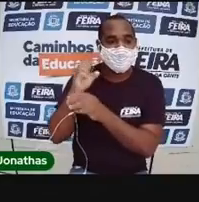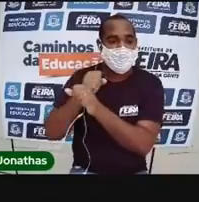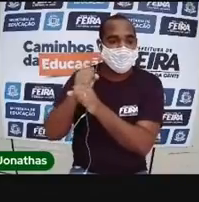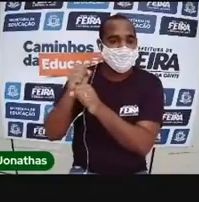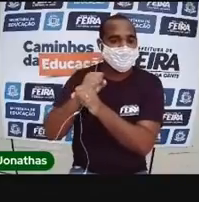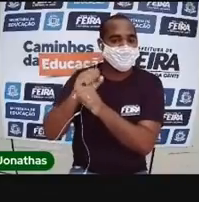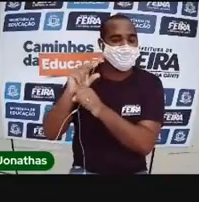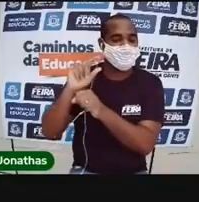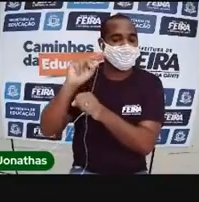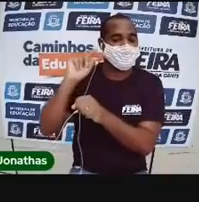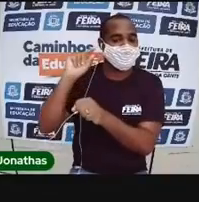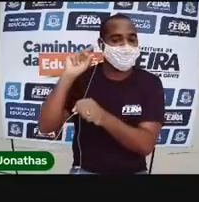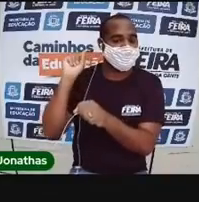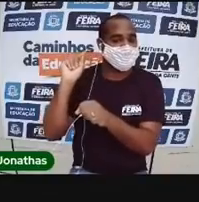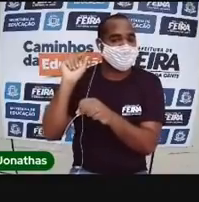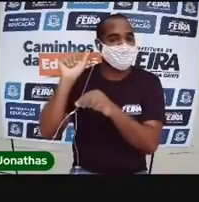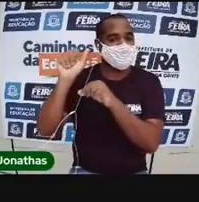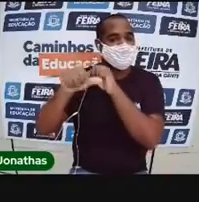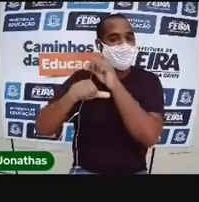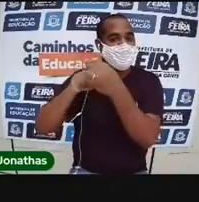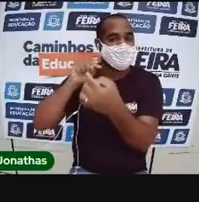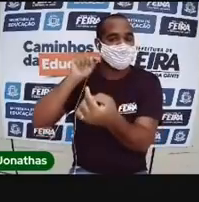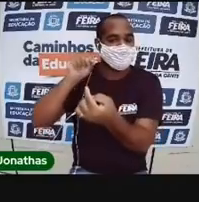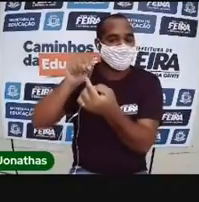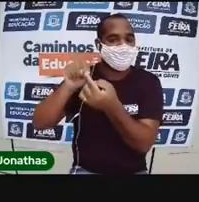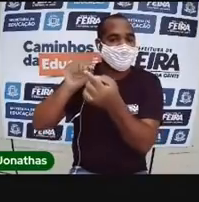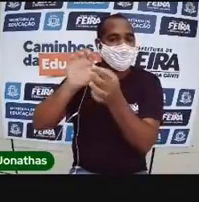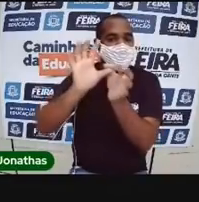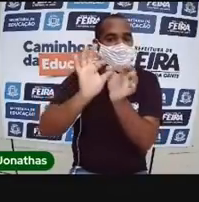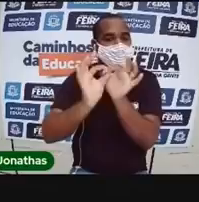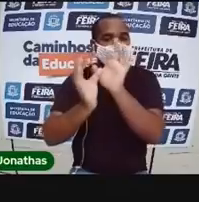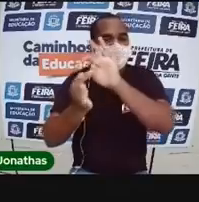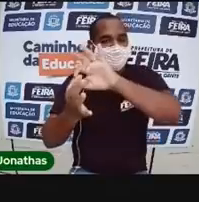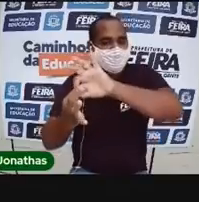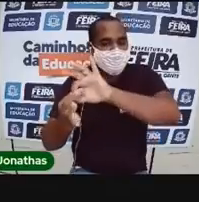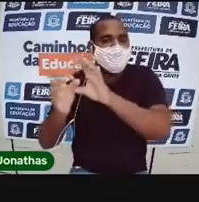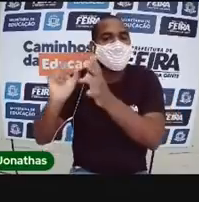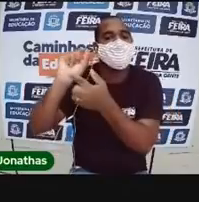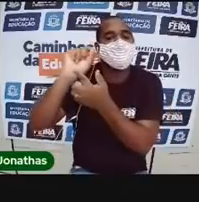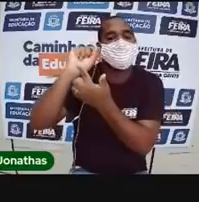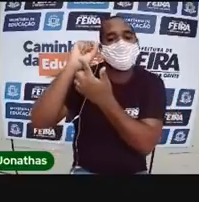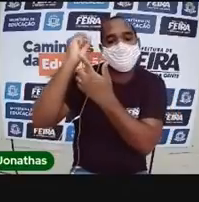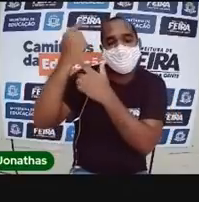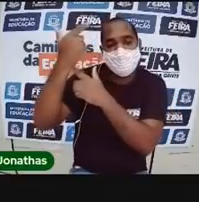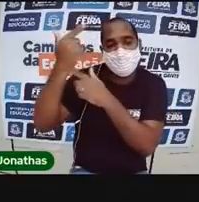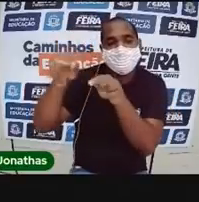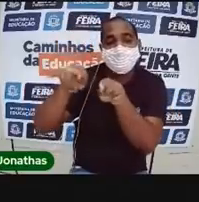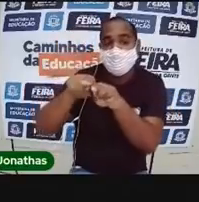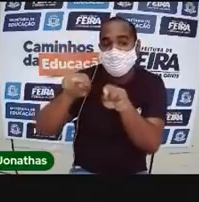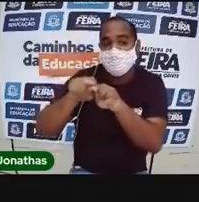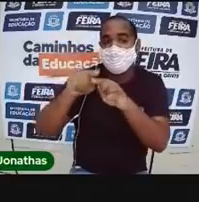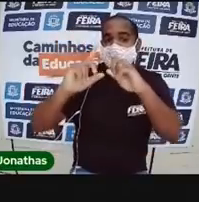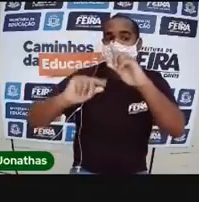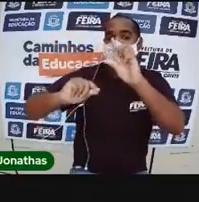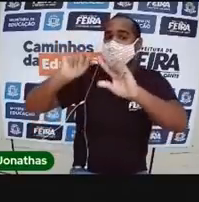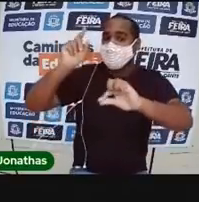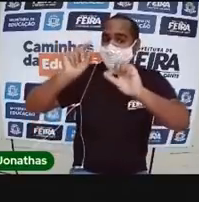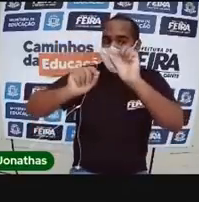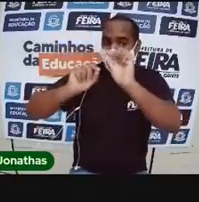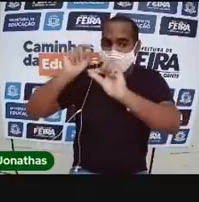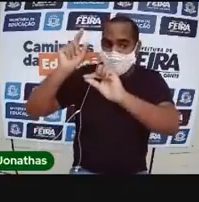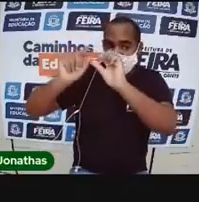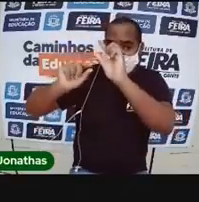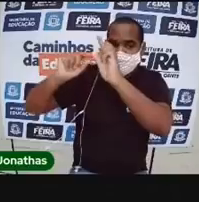anos. E ele combina os ciclos do sol e os ciclos da lua. Certo?